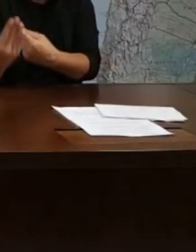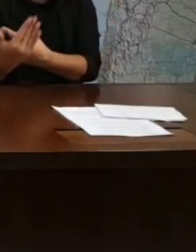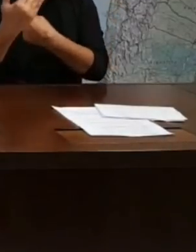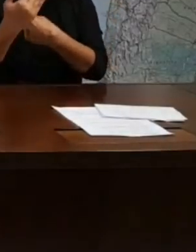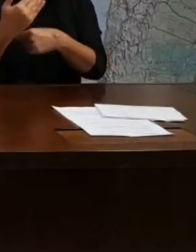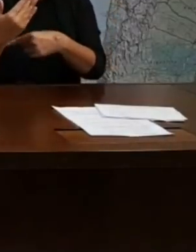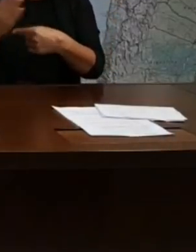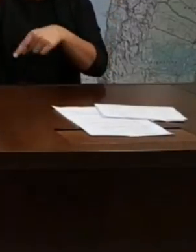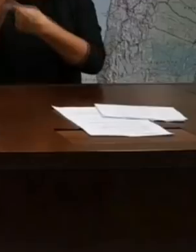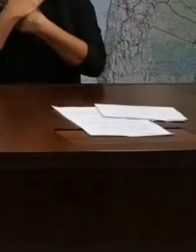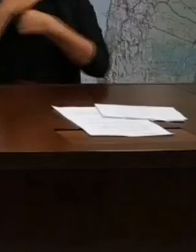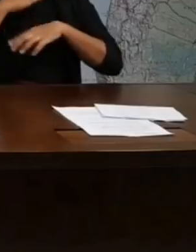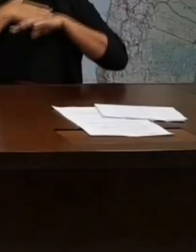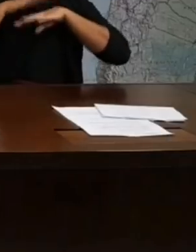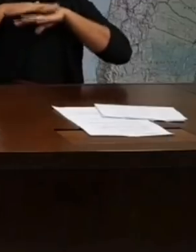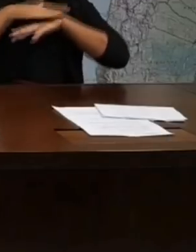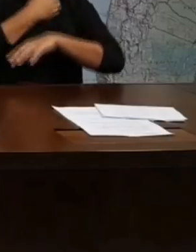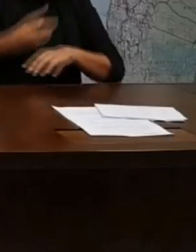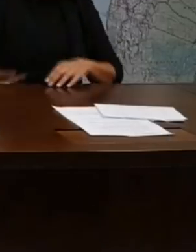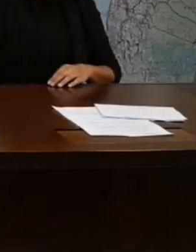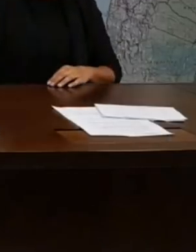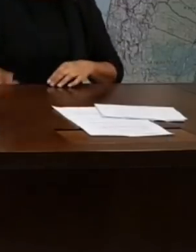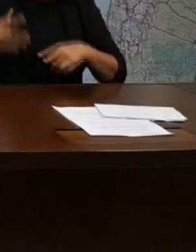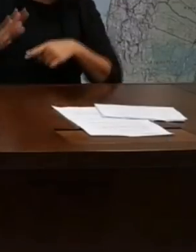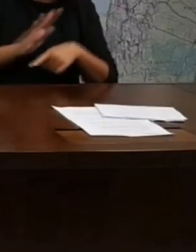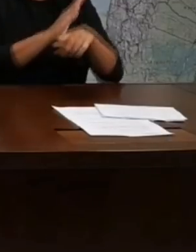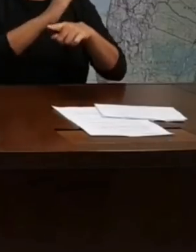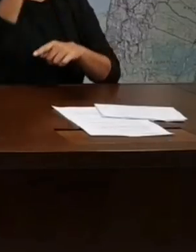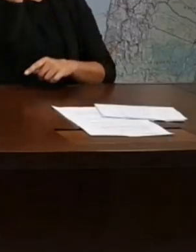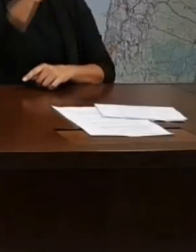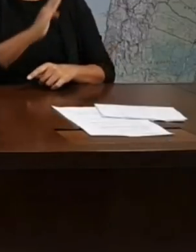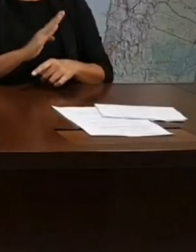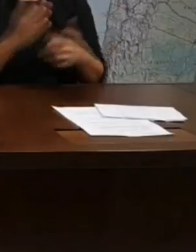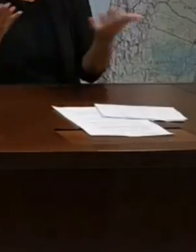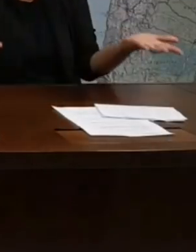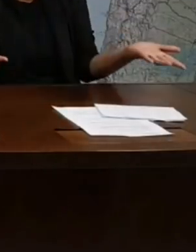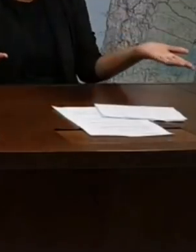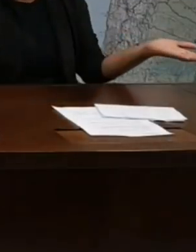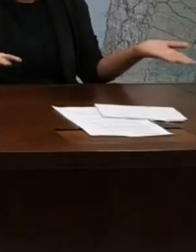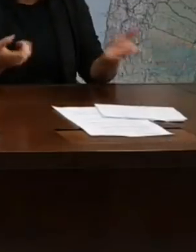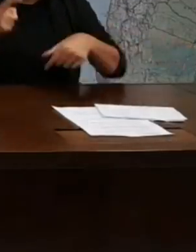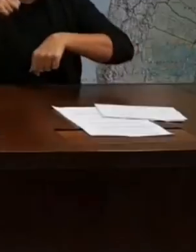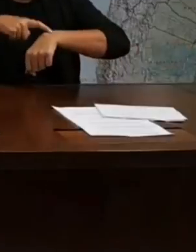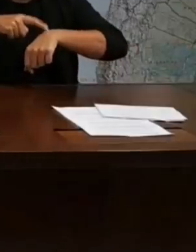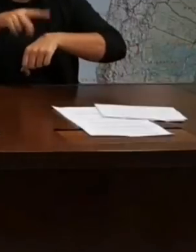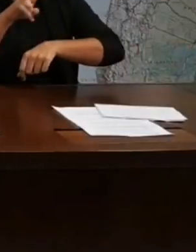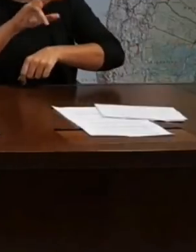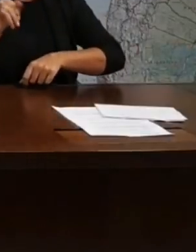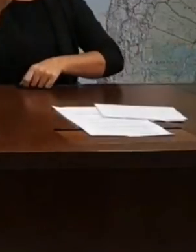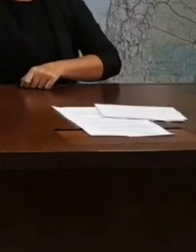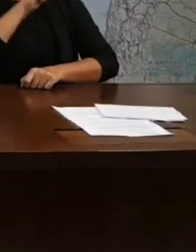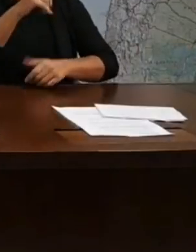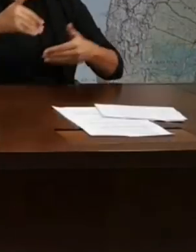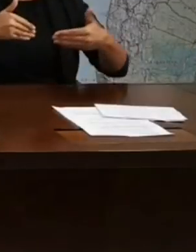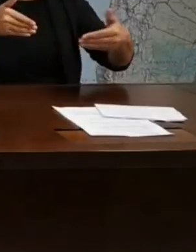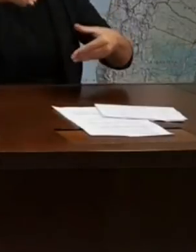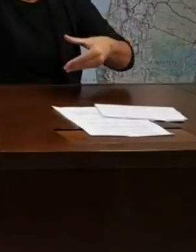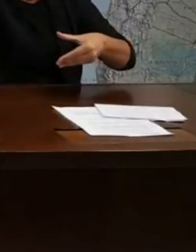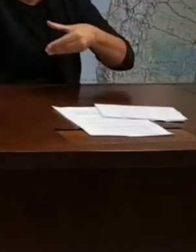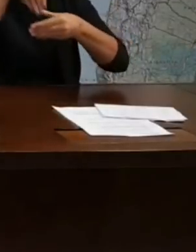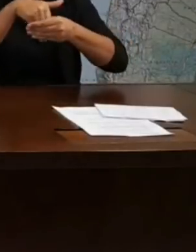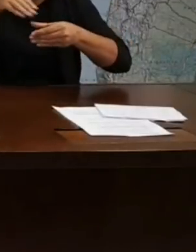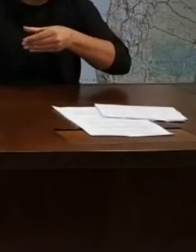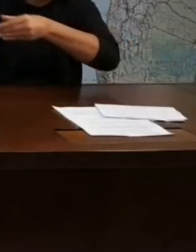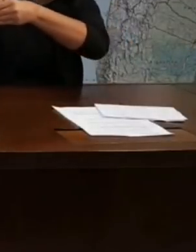com o governo, mas com o Brasil. E nós temos um momento que vai acontecer esse ano da votação da